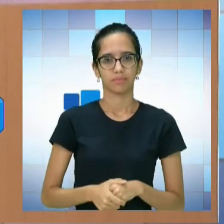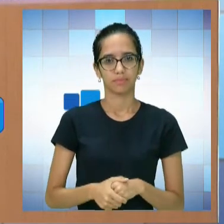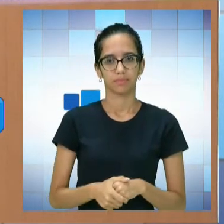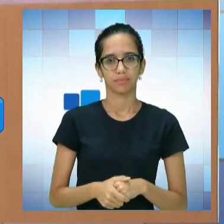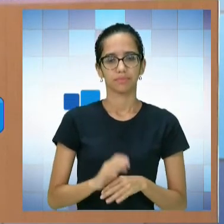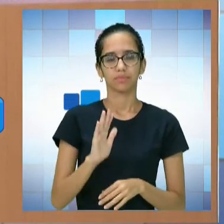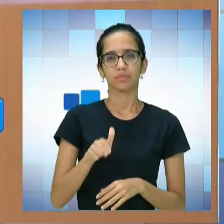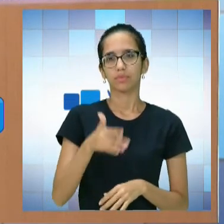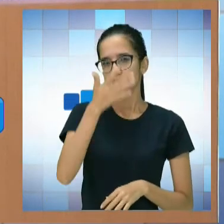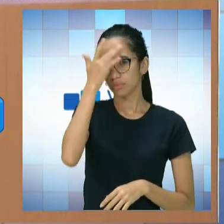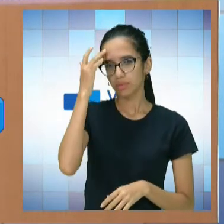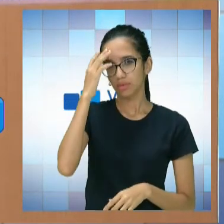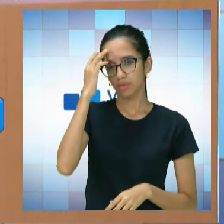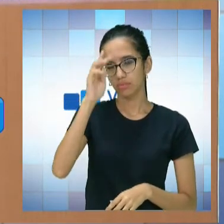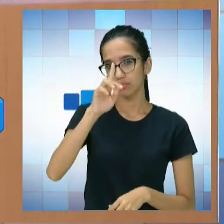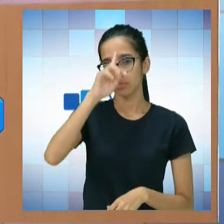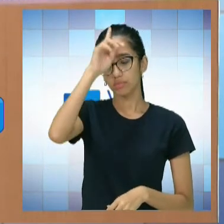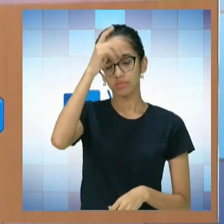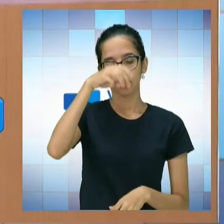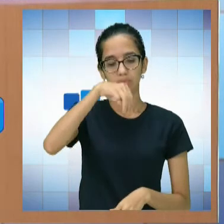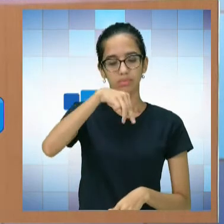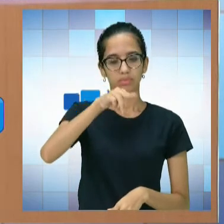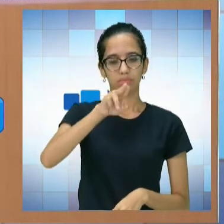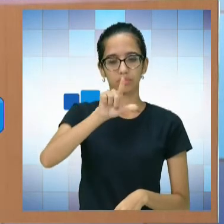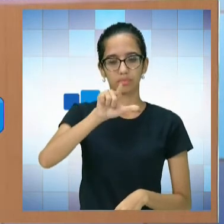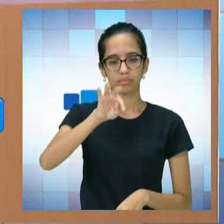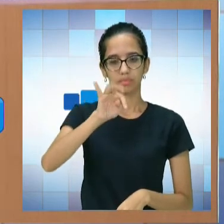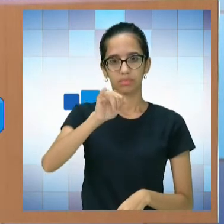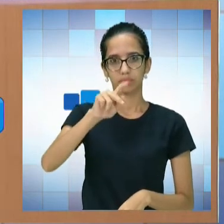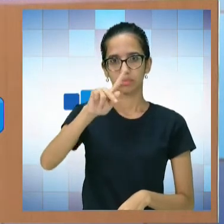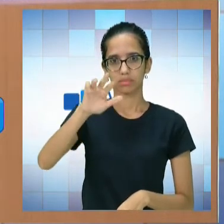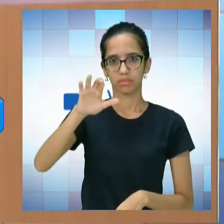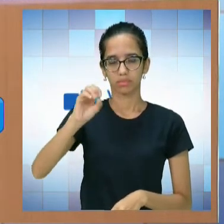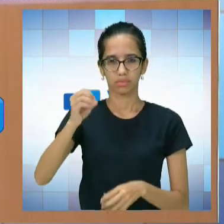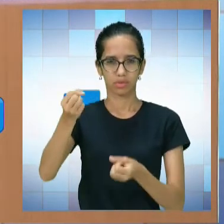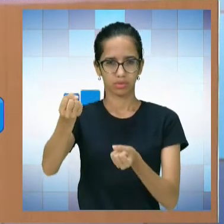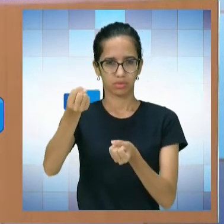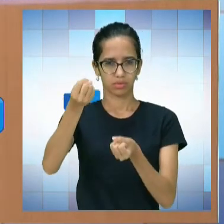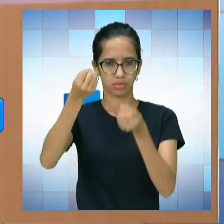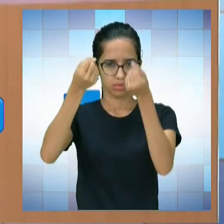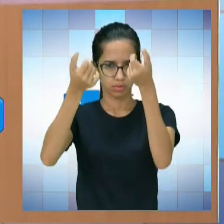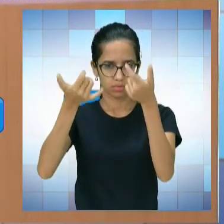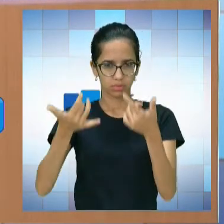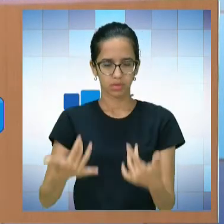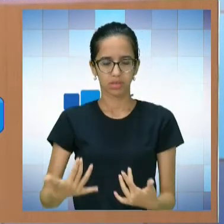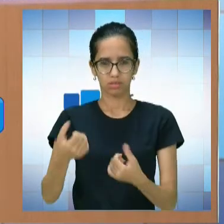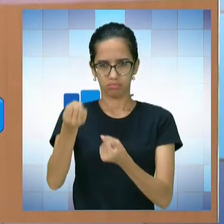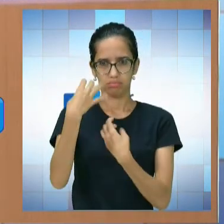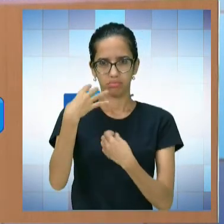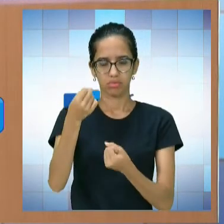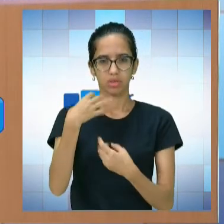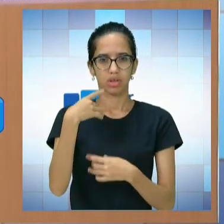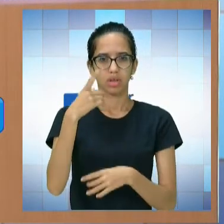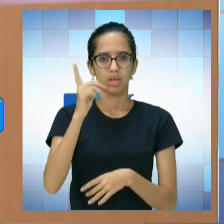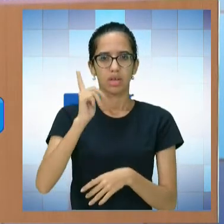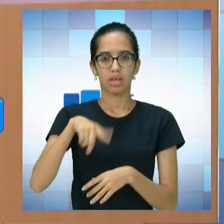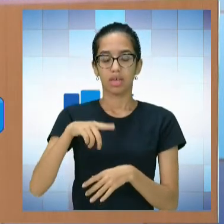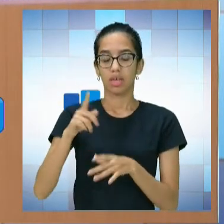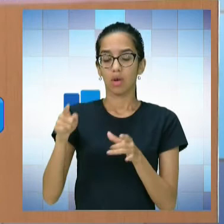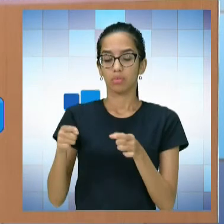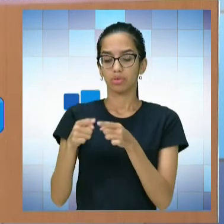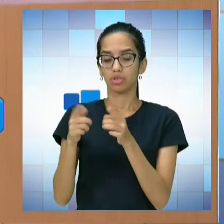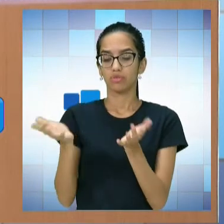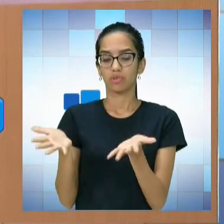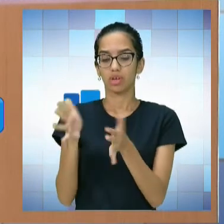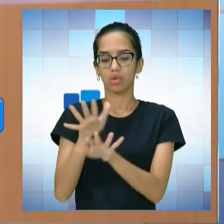criador do multiplano, ele estava explicando para a gente que o multiplano é um recurso inclusivo. Sim. Então,